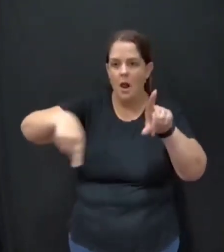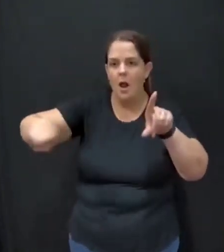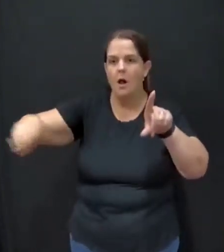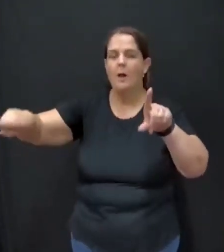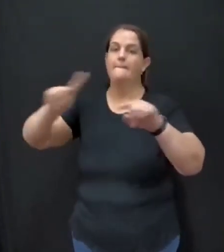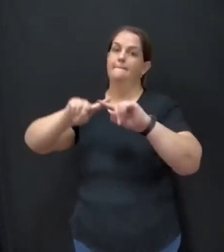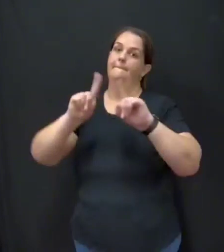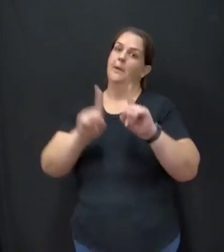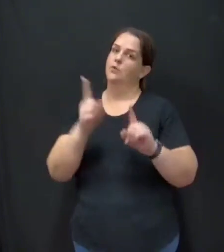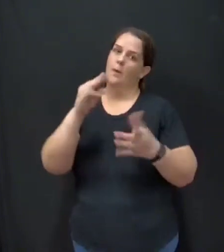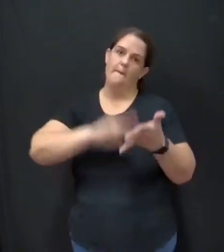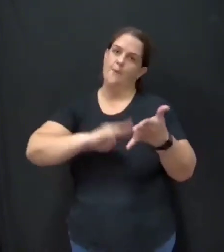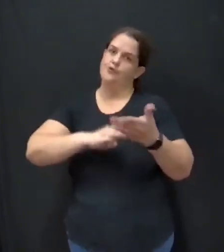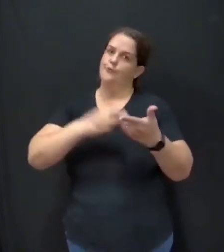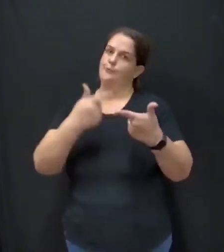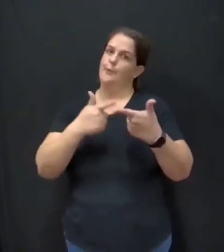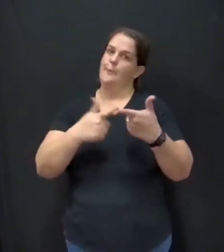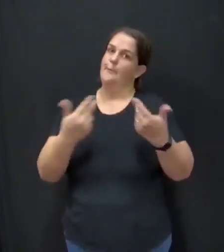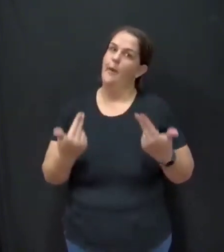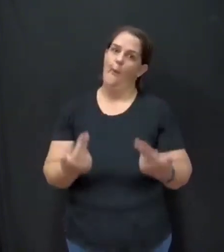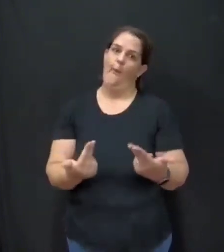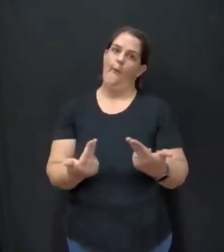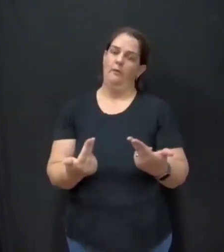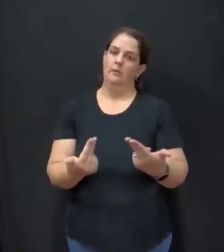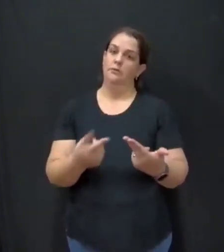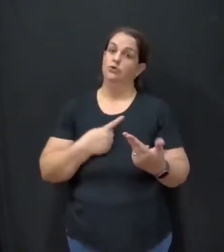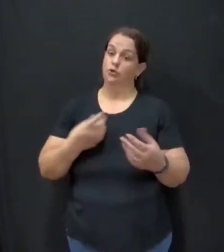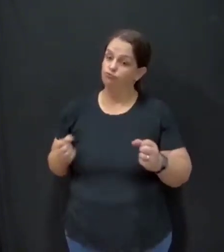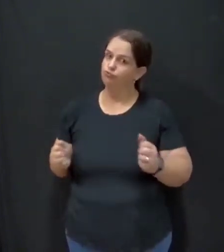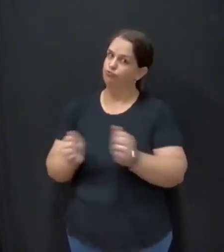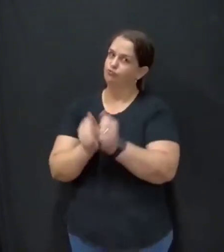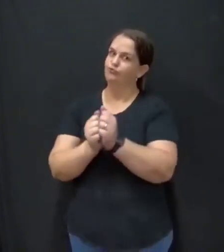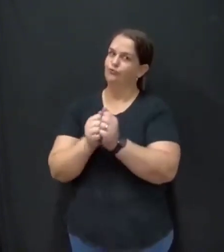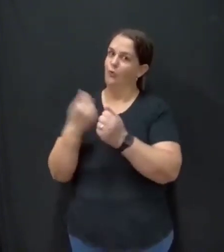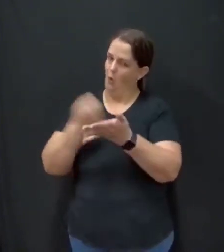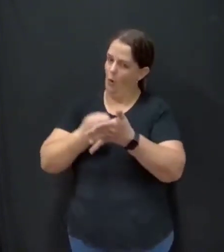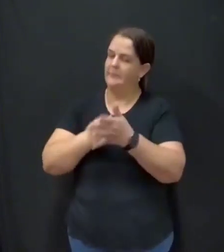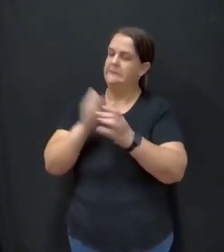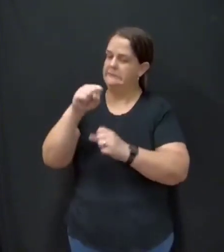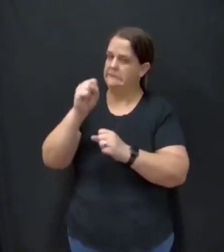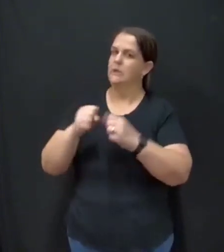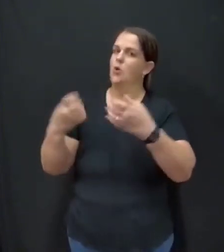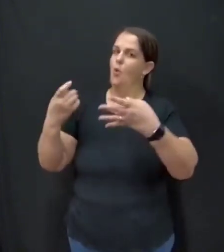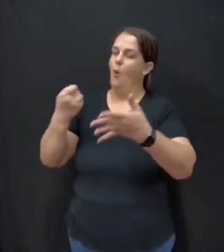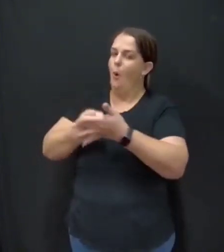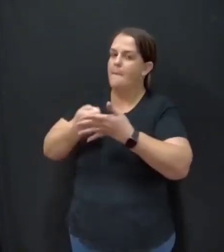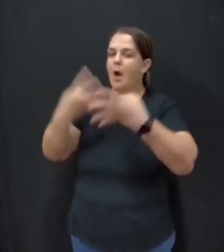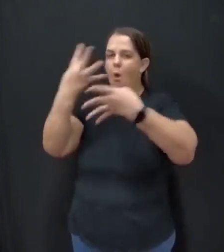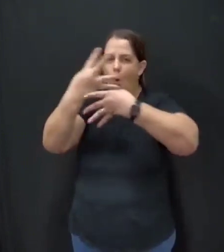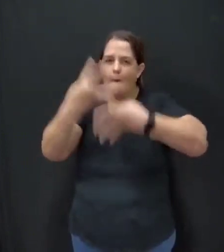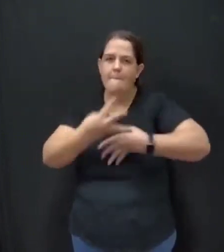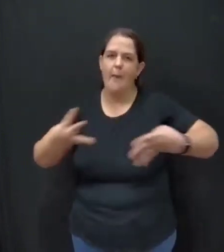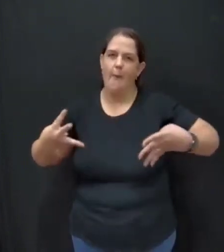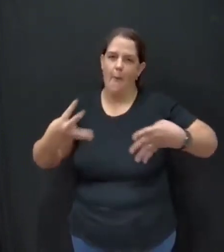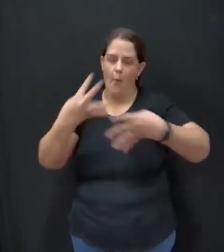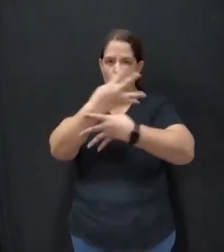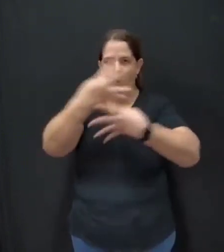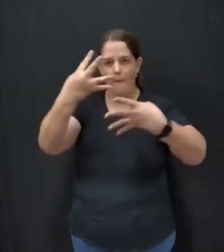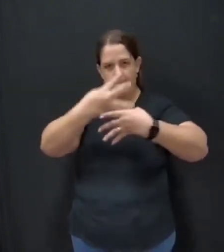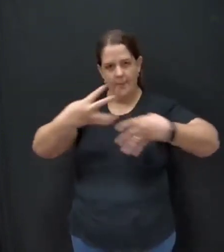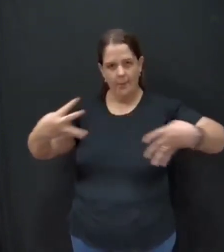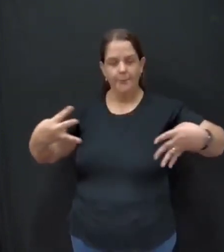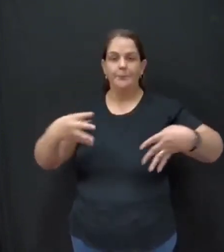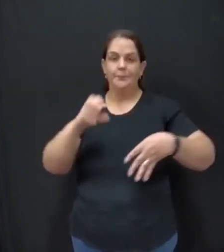para tanto problema assim. Com certeza, estamos juntos e vamos cobrar a Coppel para resolver esses problemas. Que muitos,